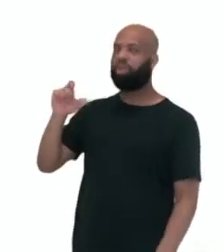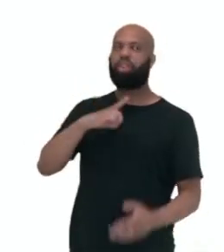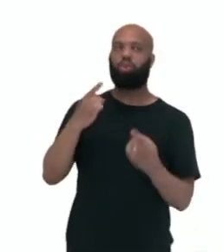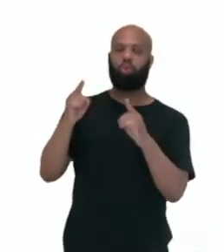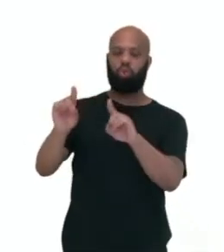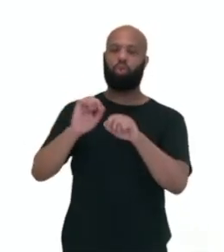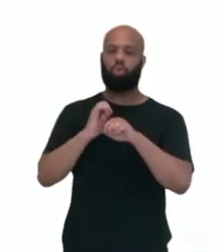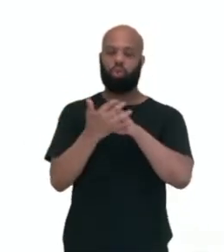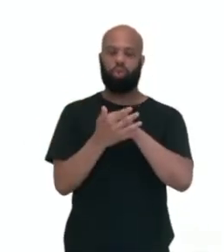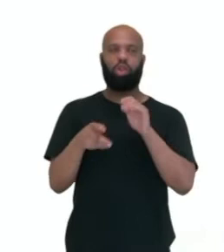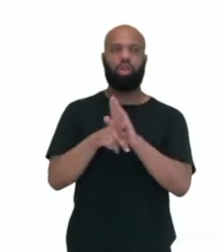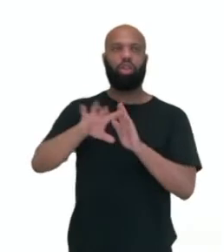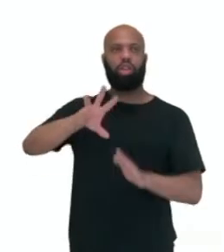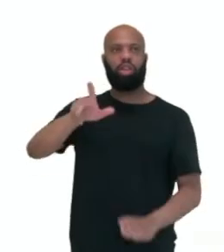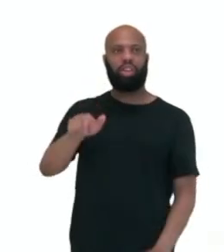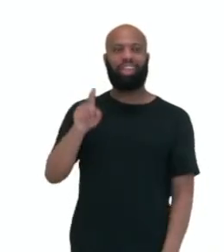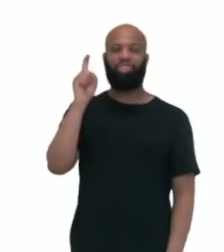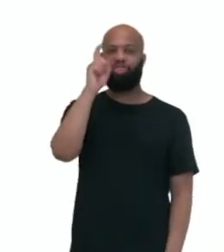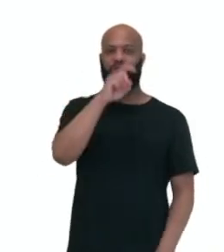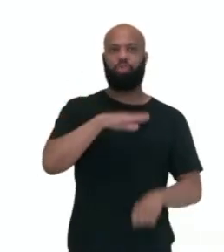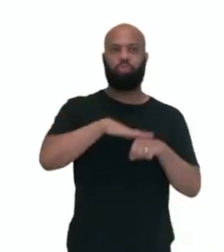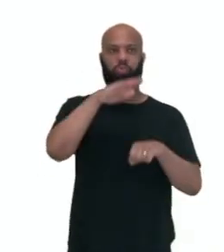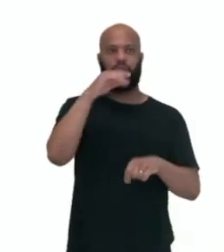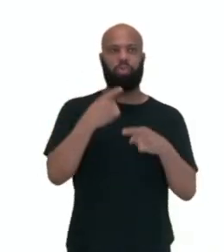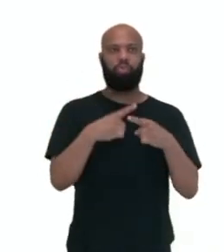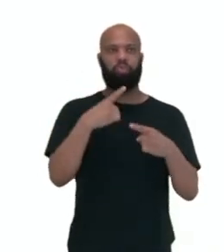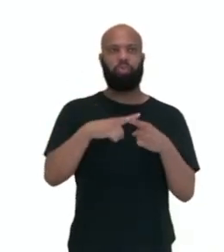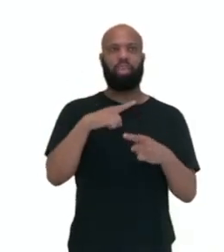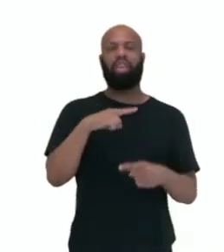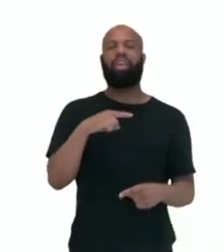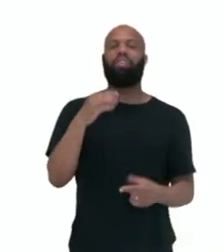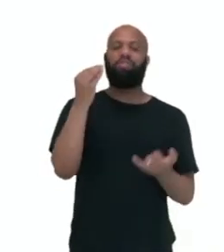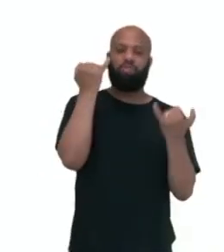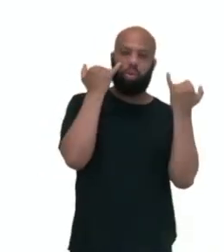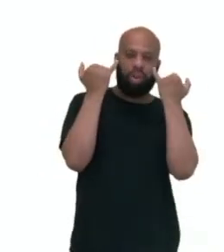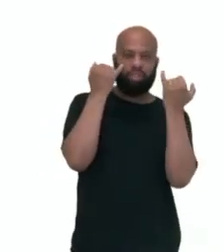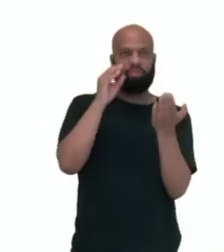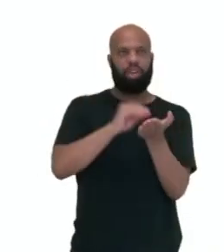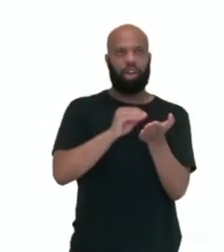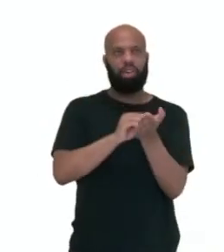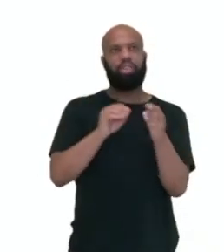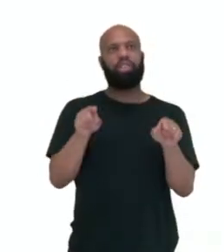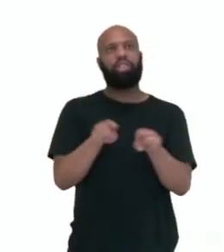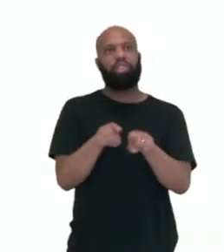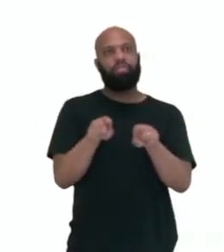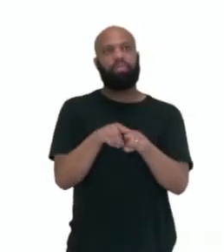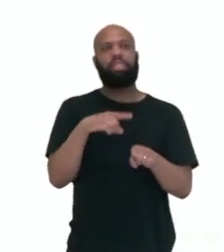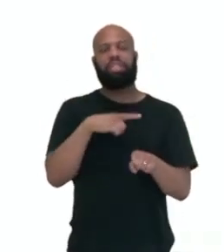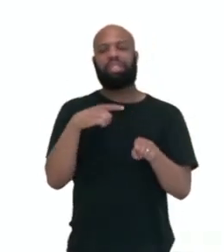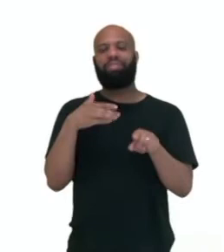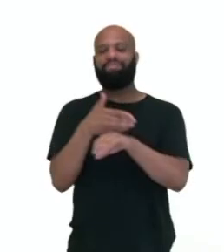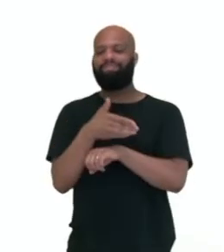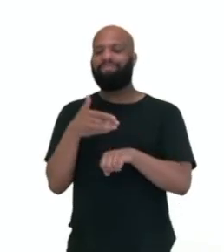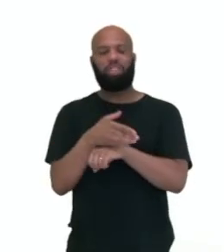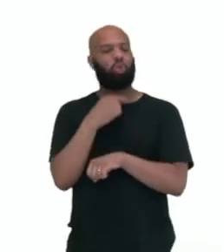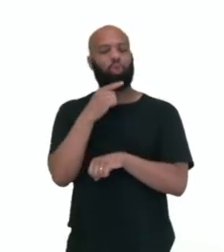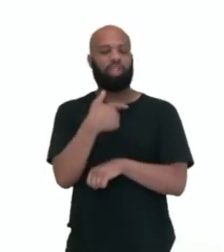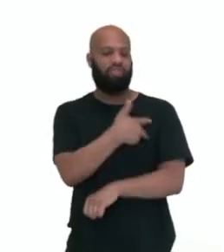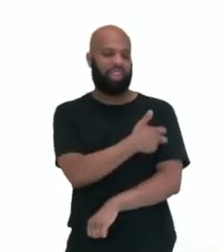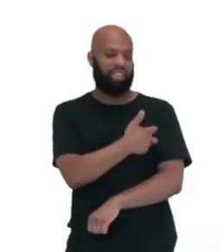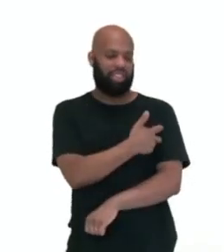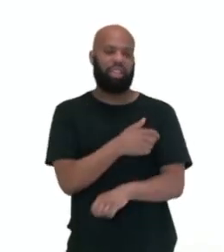ao coronavírus, né? Na África é muito mais difícil porque as pessoas têm menos acesso à informação, menos acesso às vacinas, né? Por